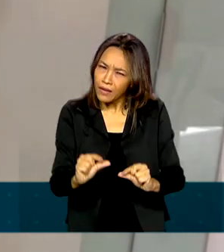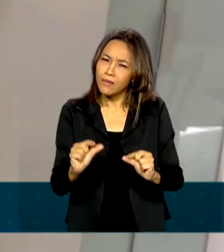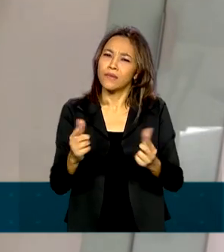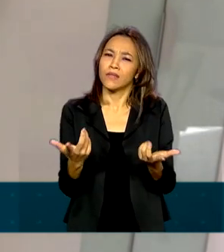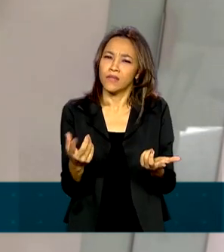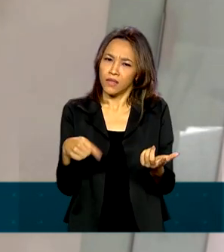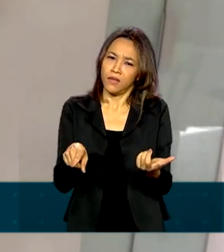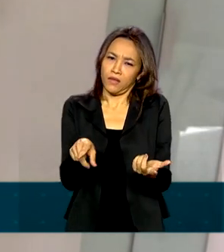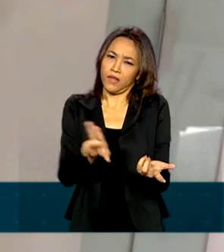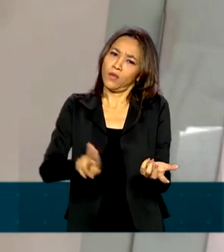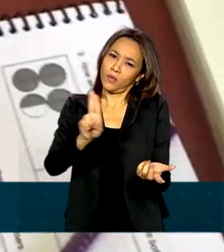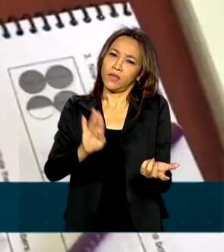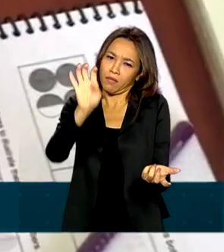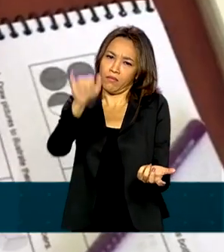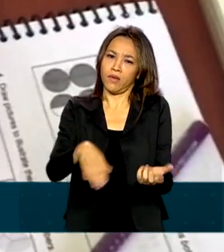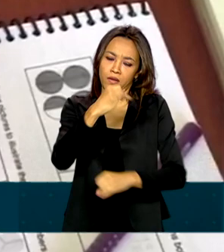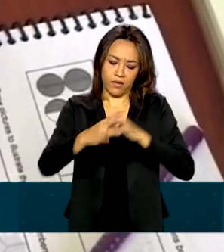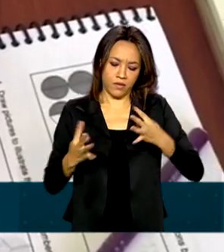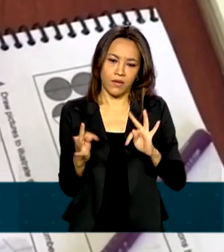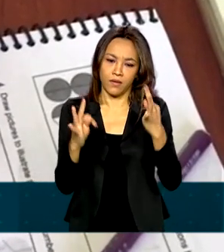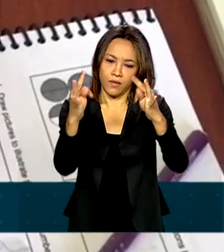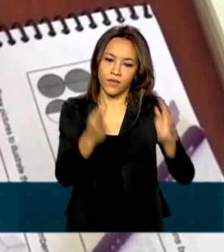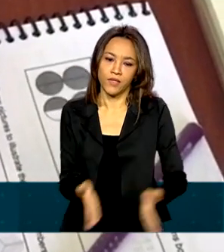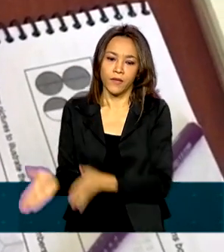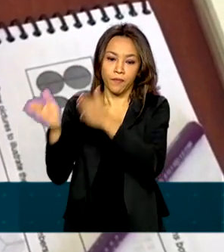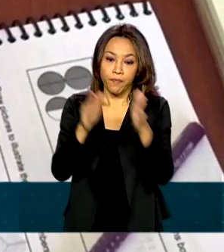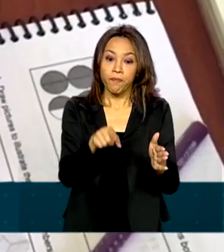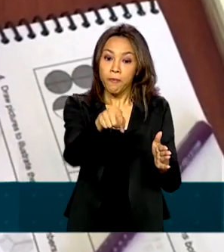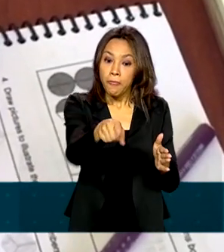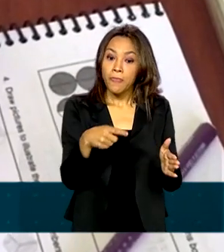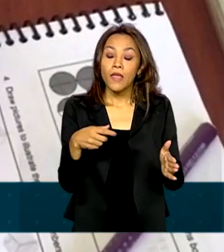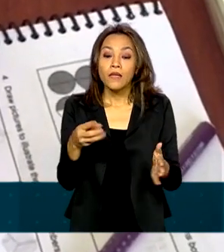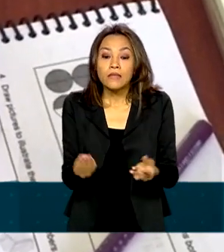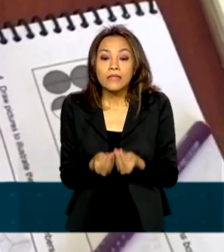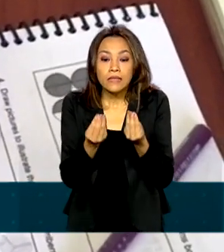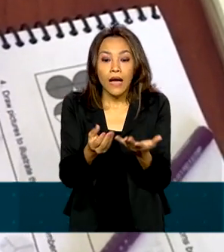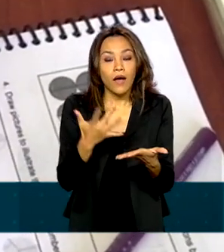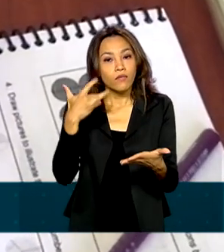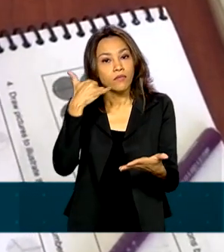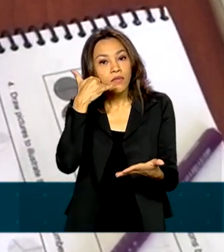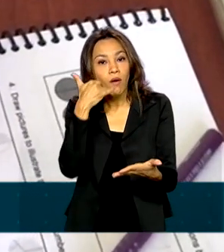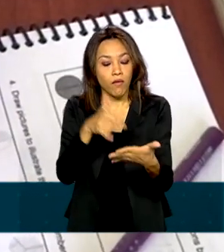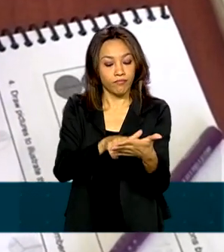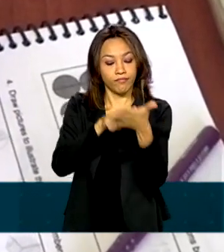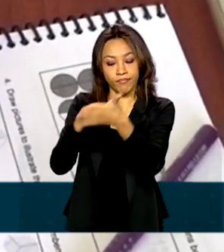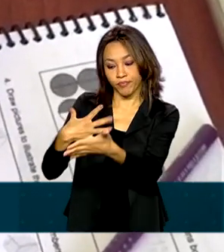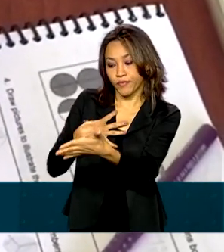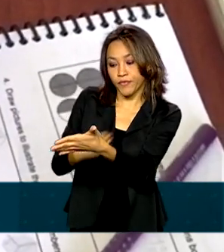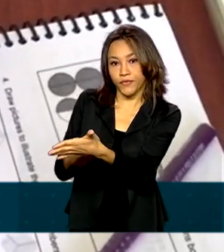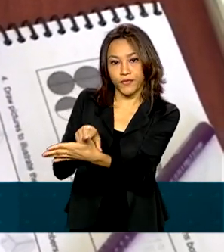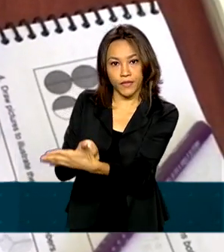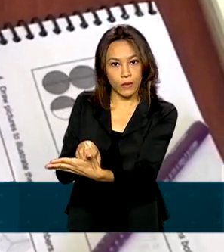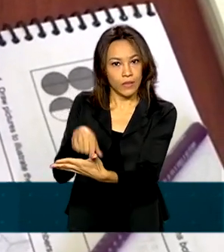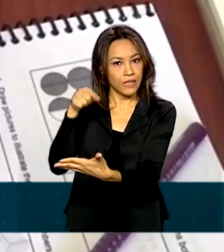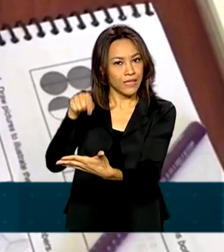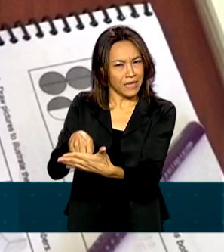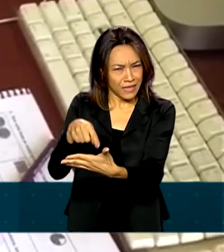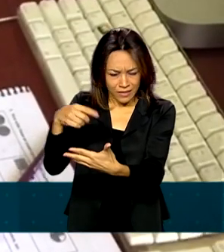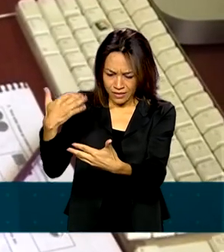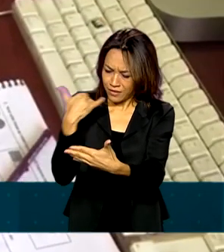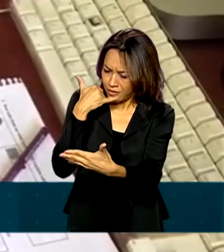uso da tecnologia. Adie ao máximo dar um smartphone para o seu filho. Celulares não são